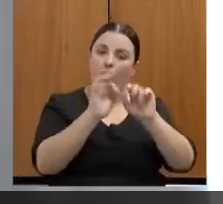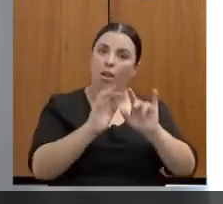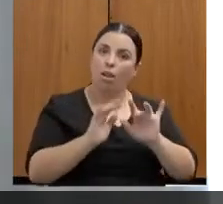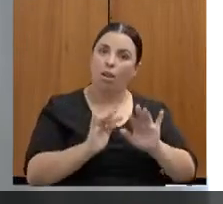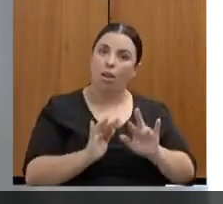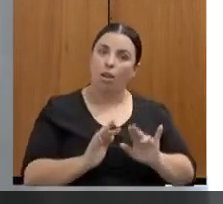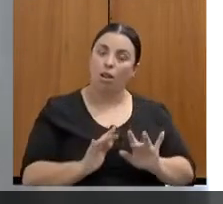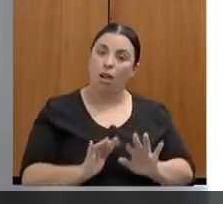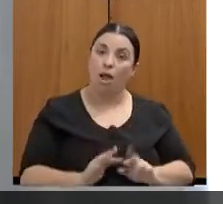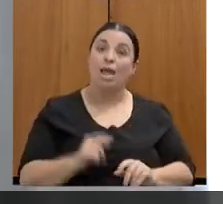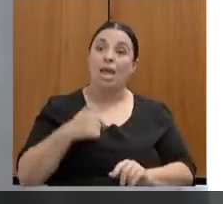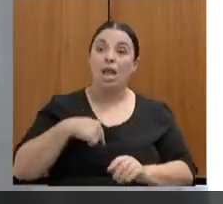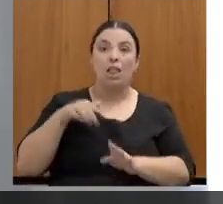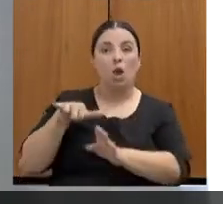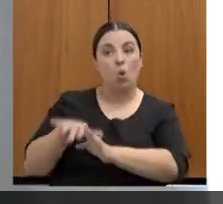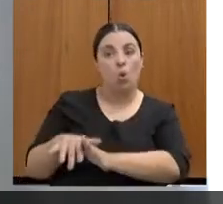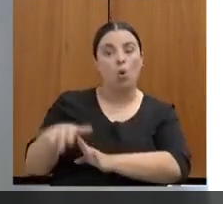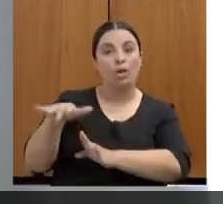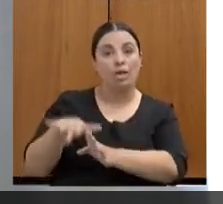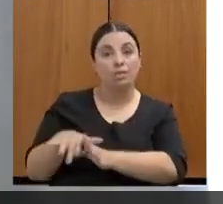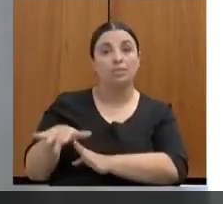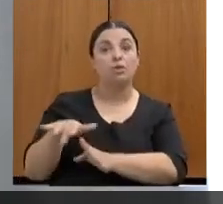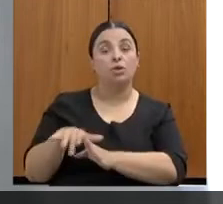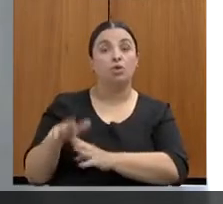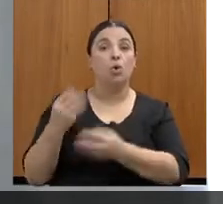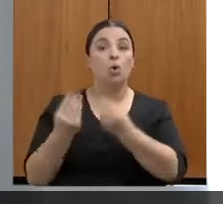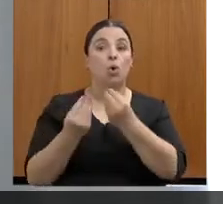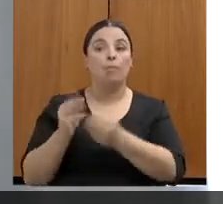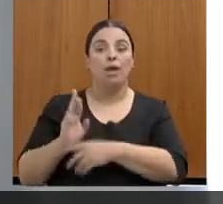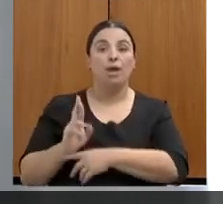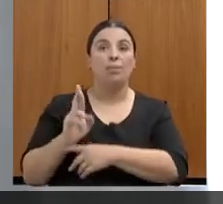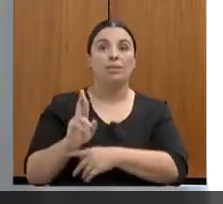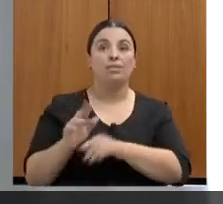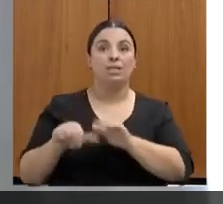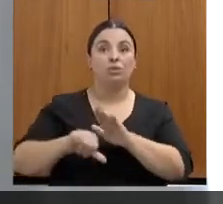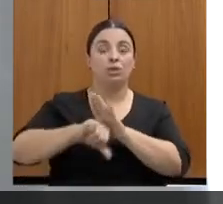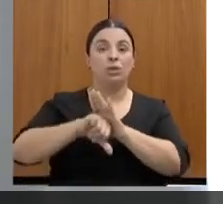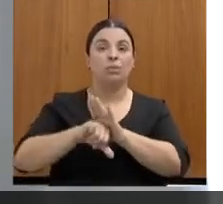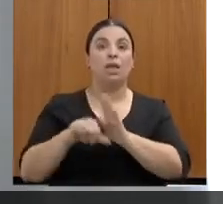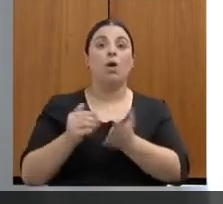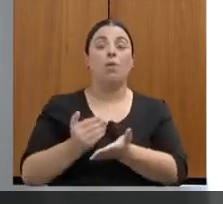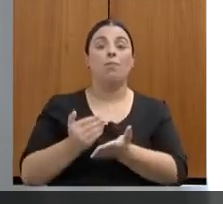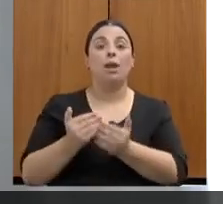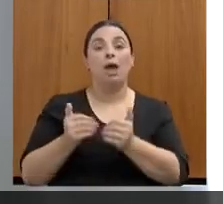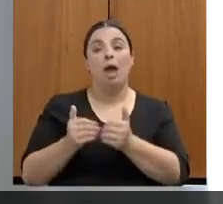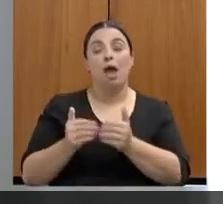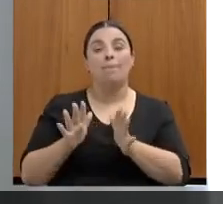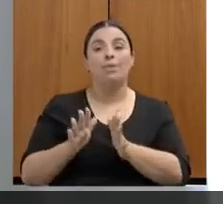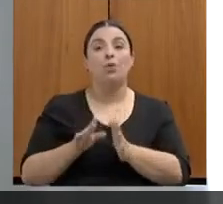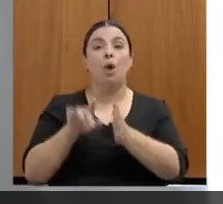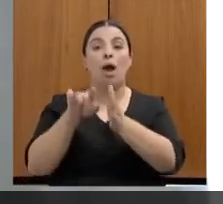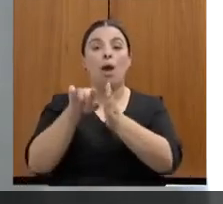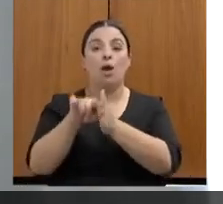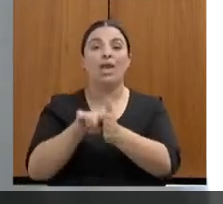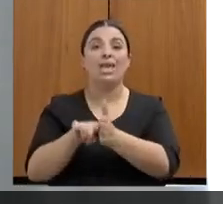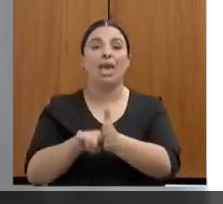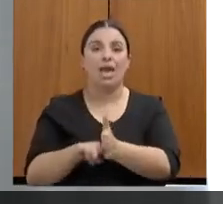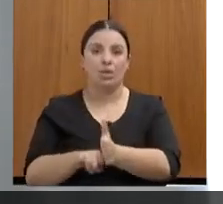à representação criminal que ela pode fazer para dar início ao inquérito policial.